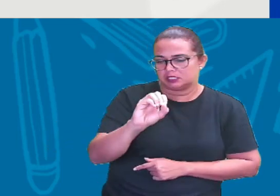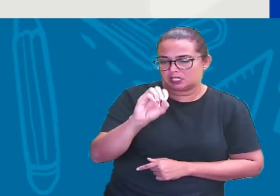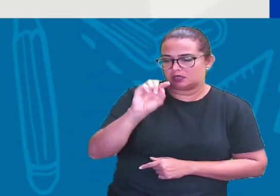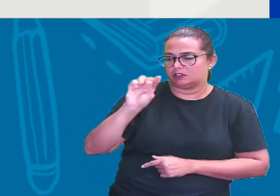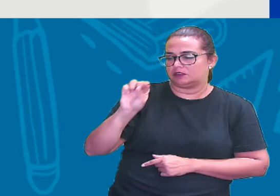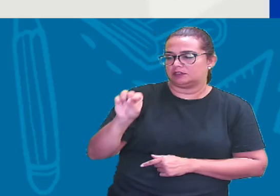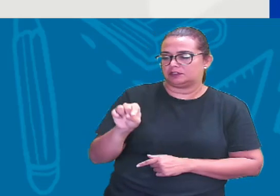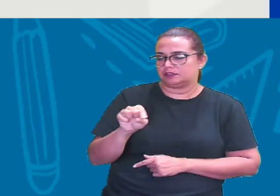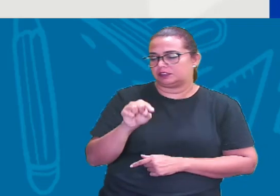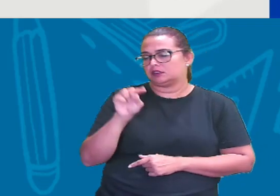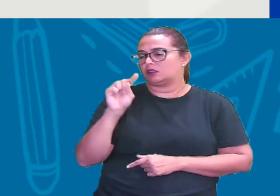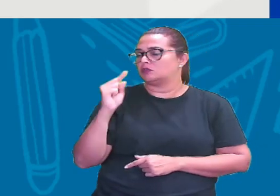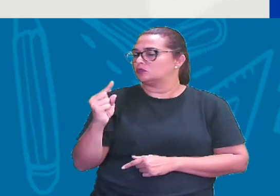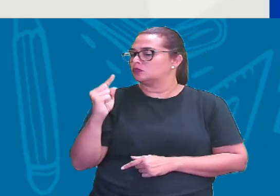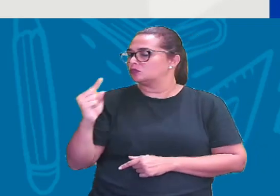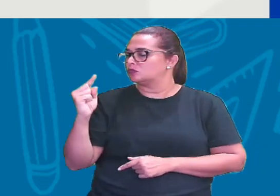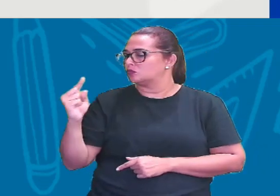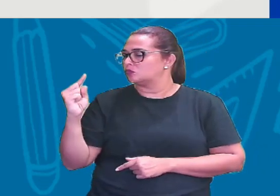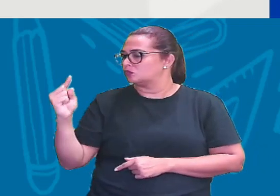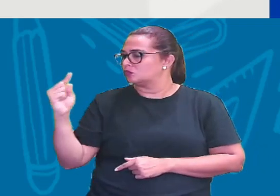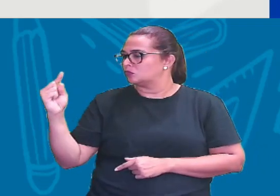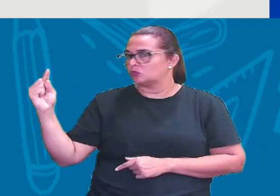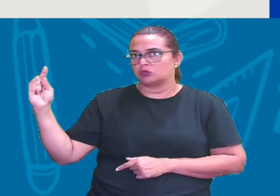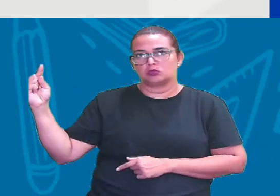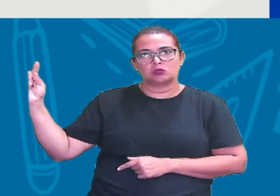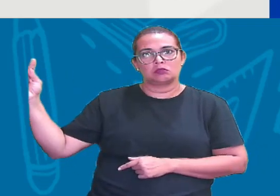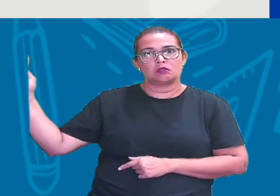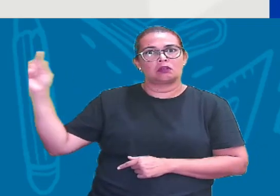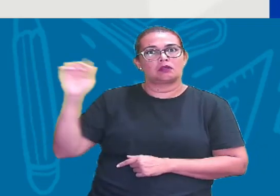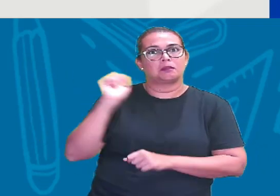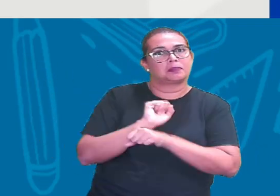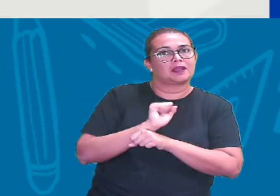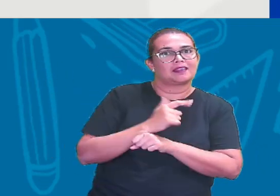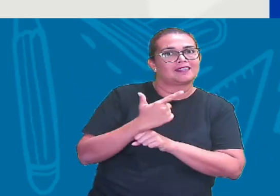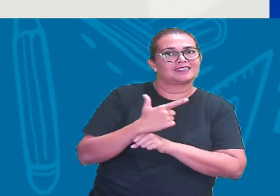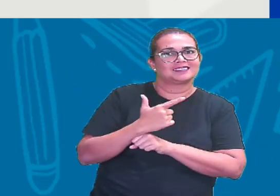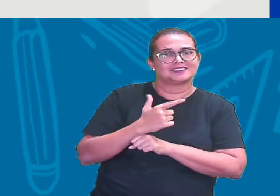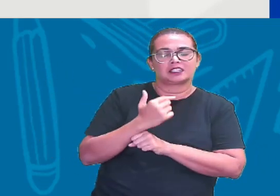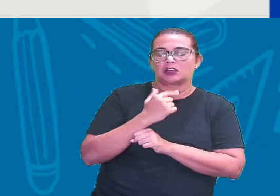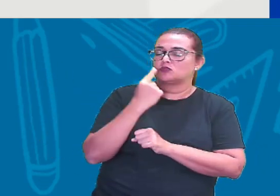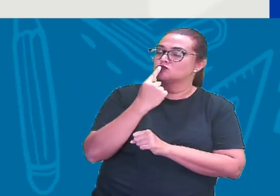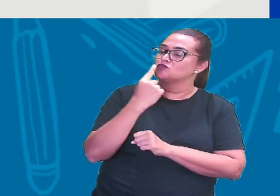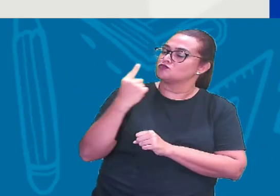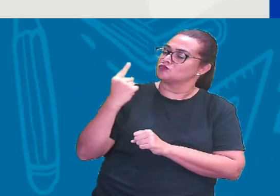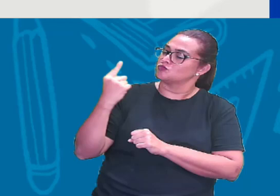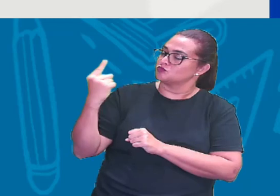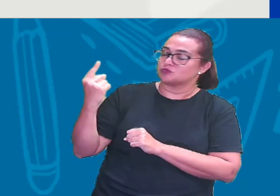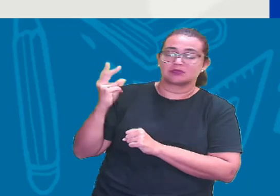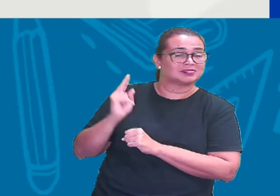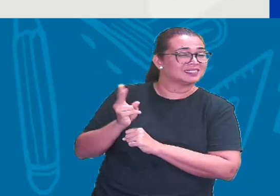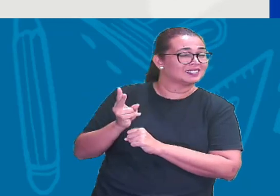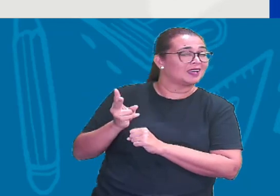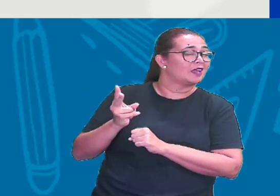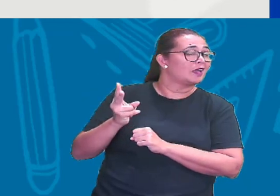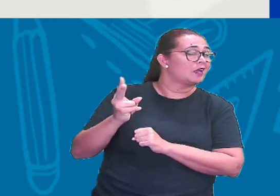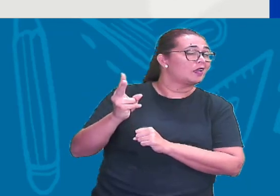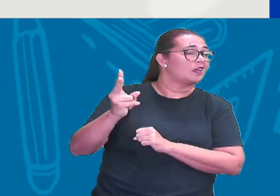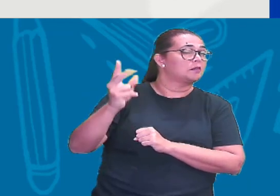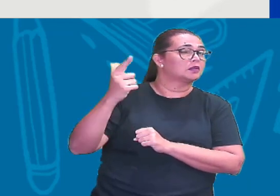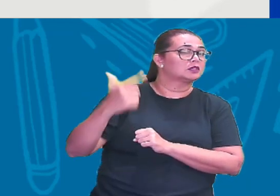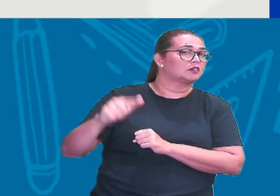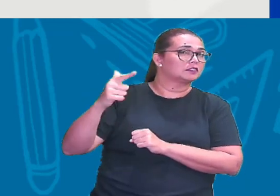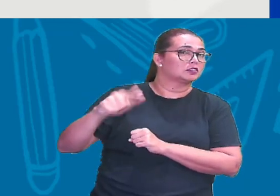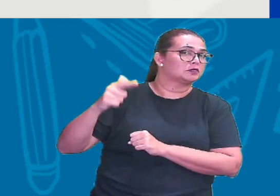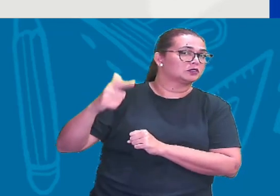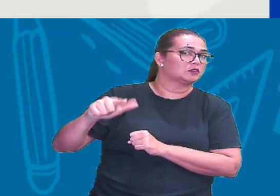,11111 Infinito Então esse 1 Ele está se repetindo Se transformando